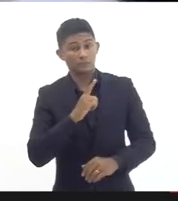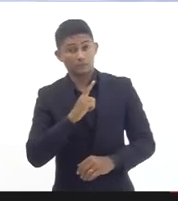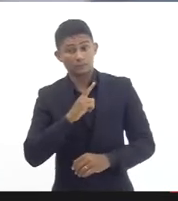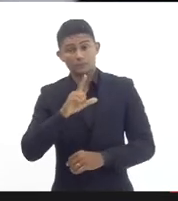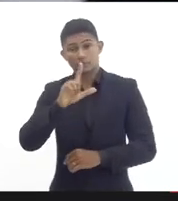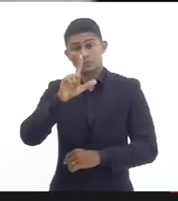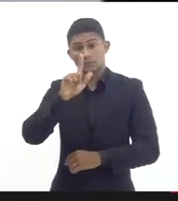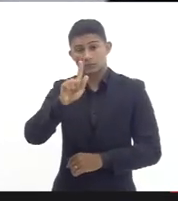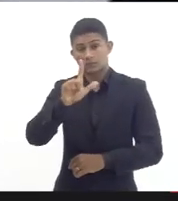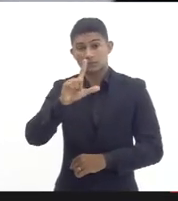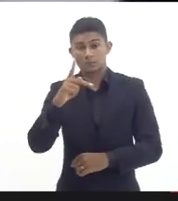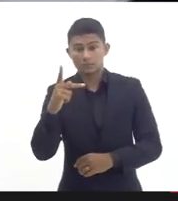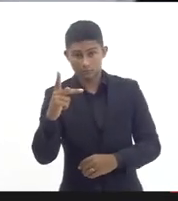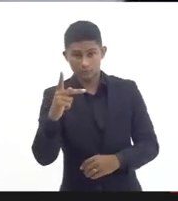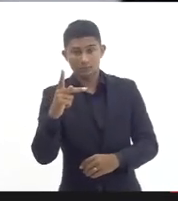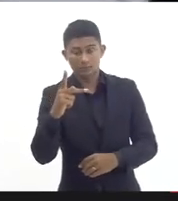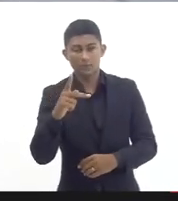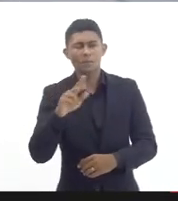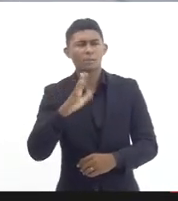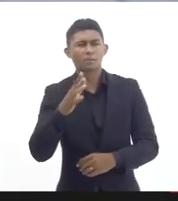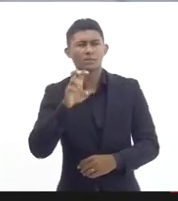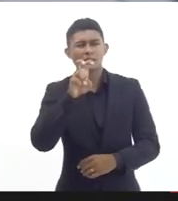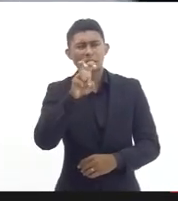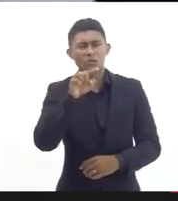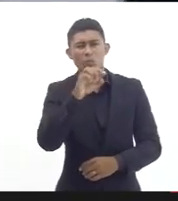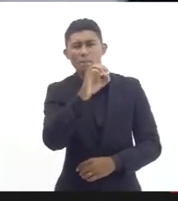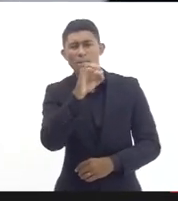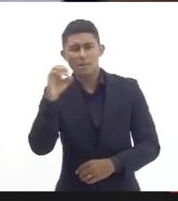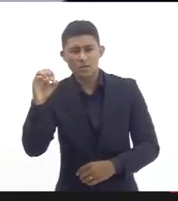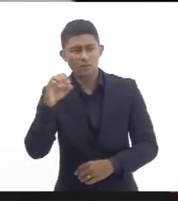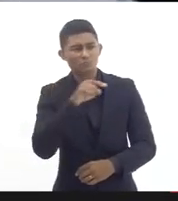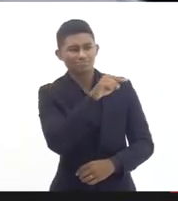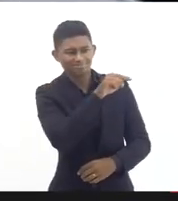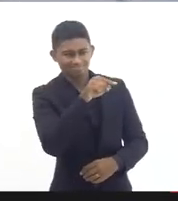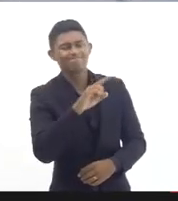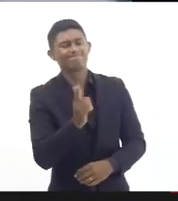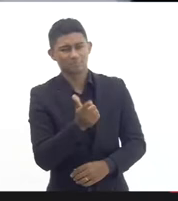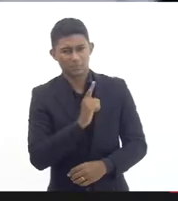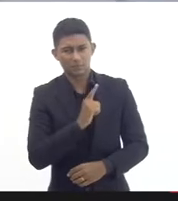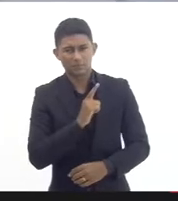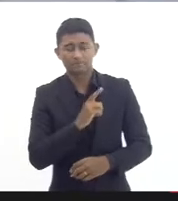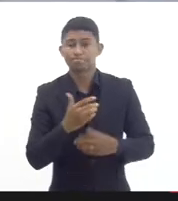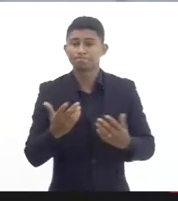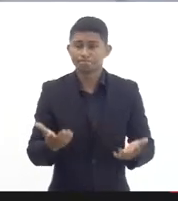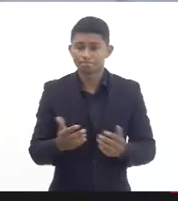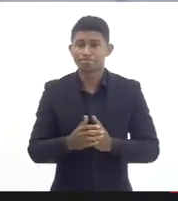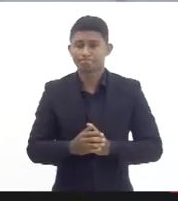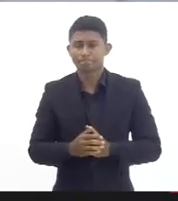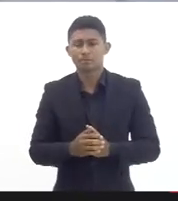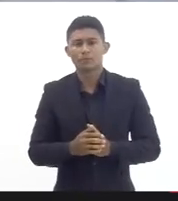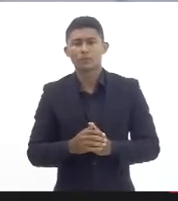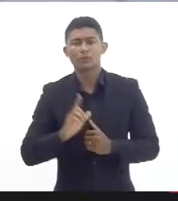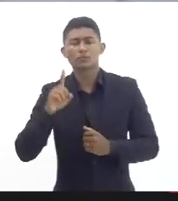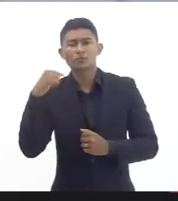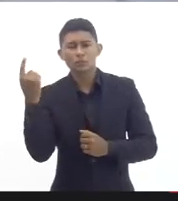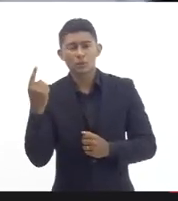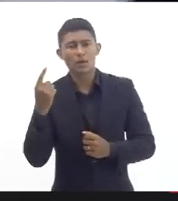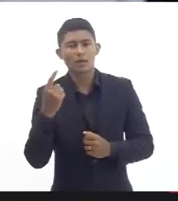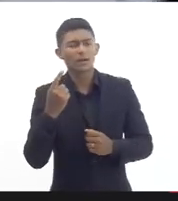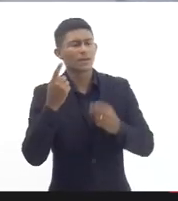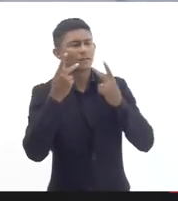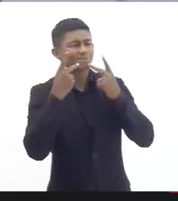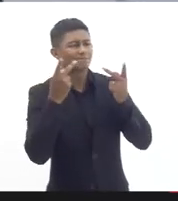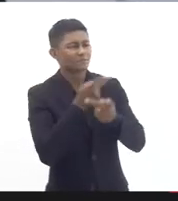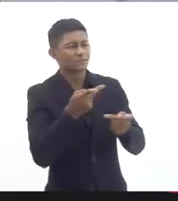afastamentos da lei 9140 então aí argumentando com a Comissar que a gente manifestou a preocupação